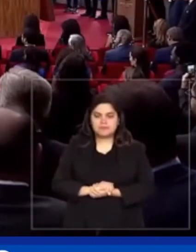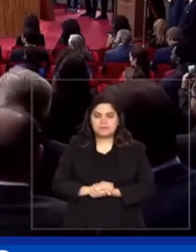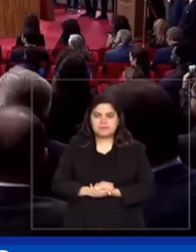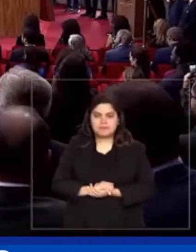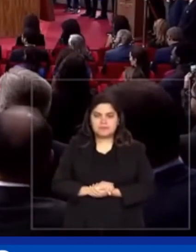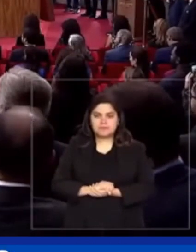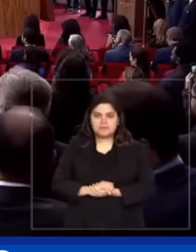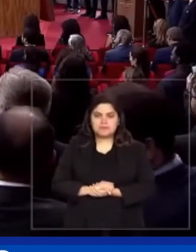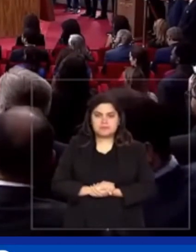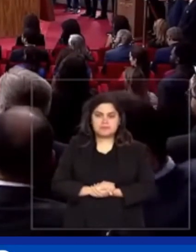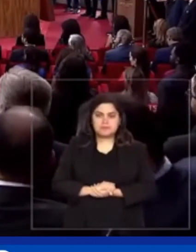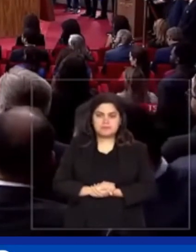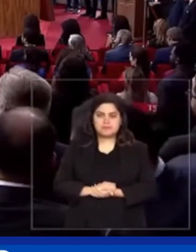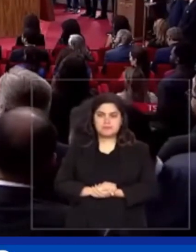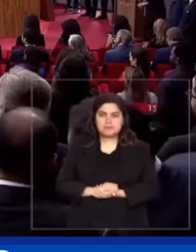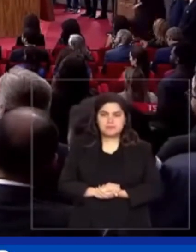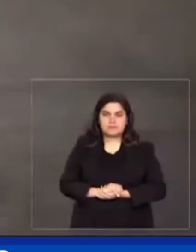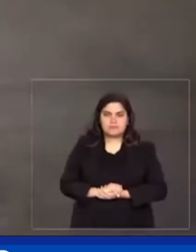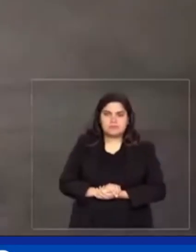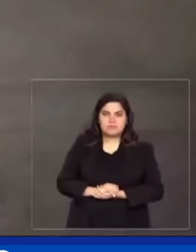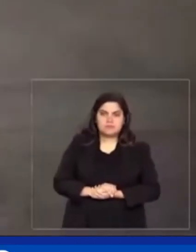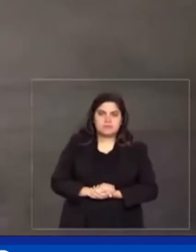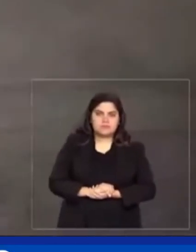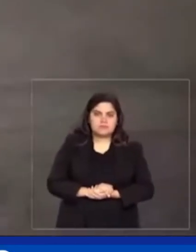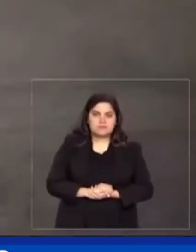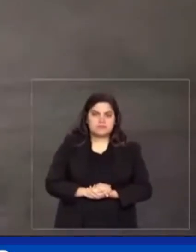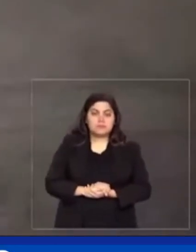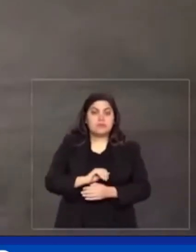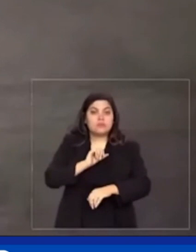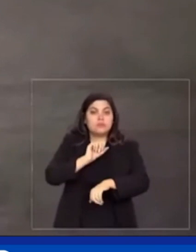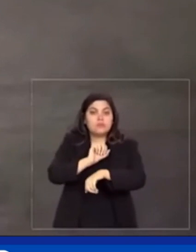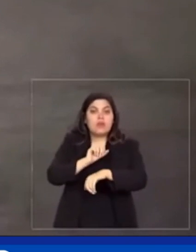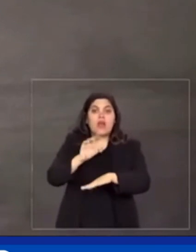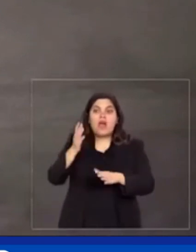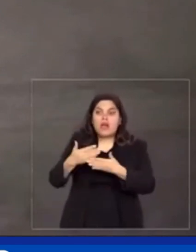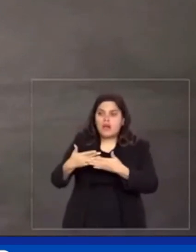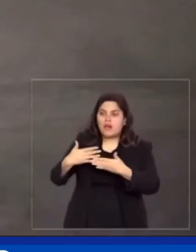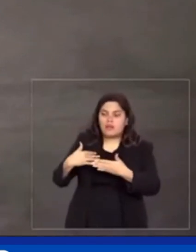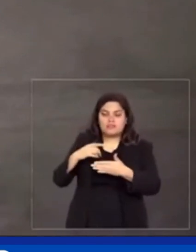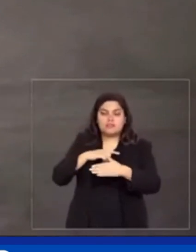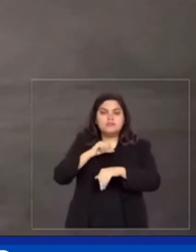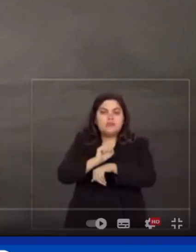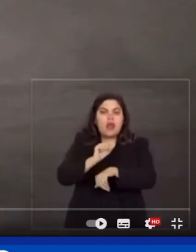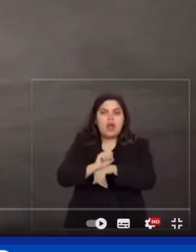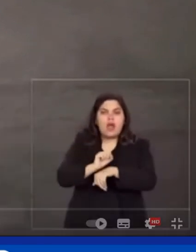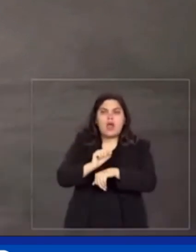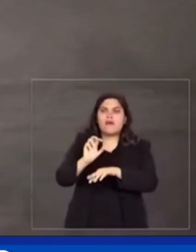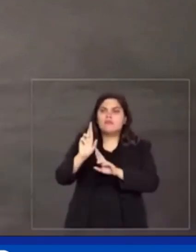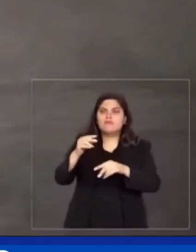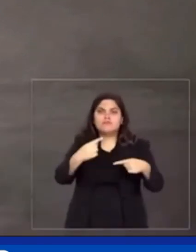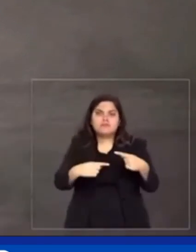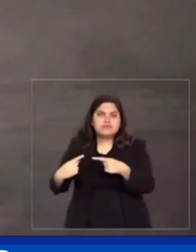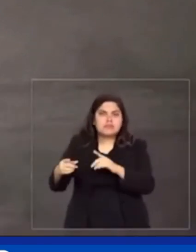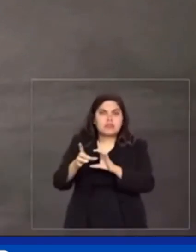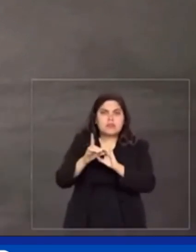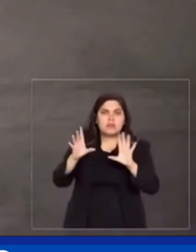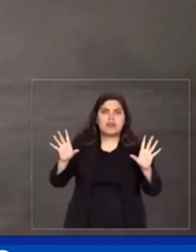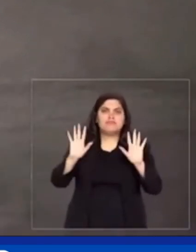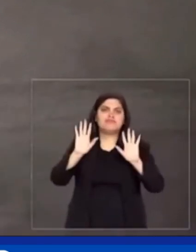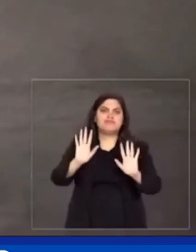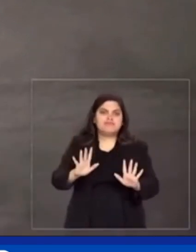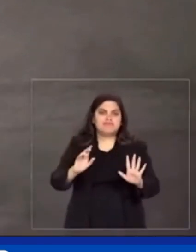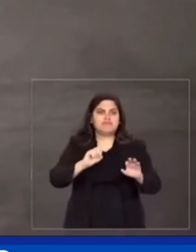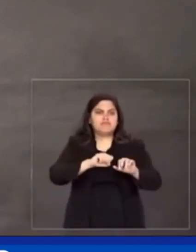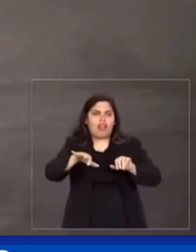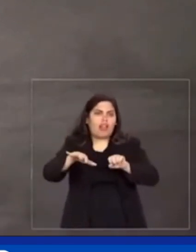Grande Lula. Maravilhoso. Quando se esperava um debate político e democrático, a nação foi envenenada